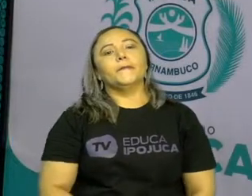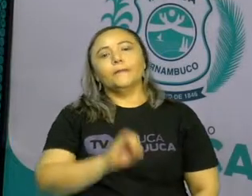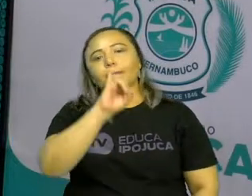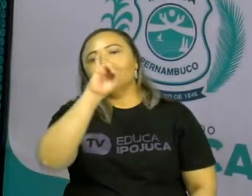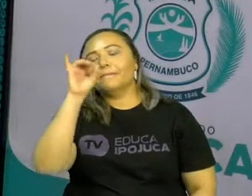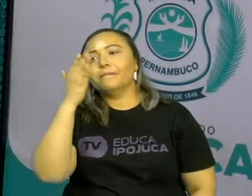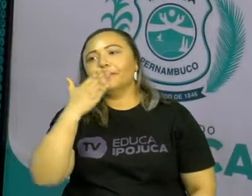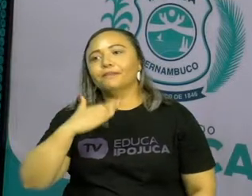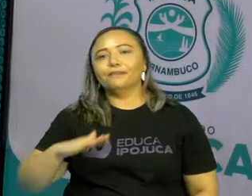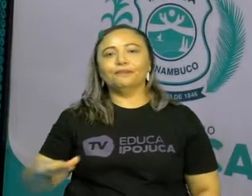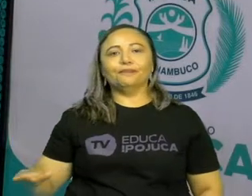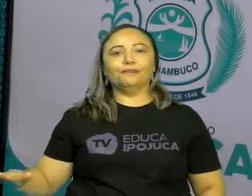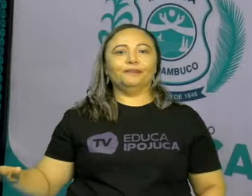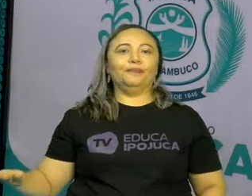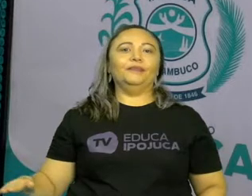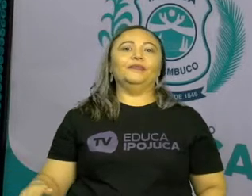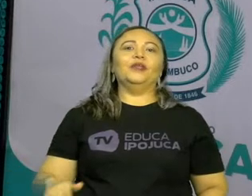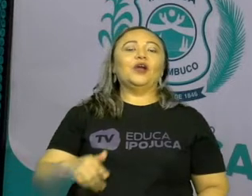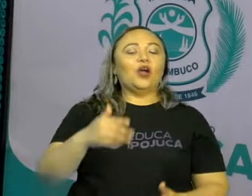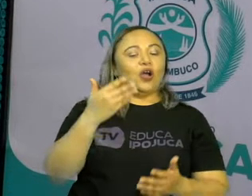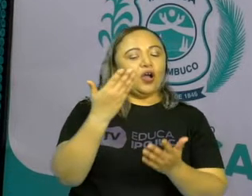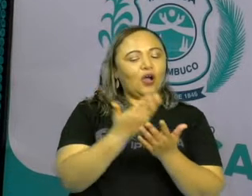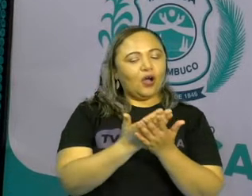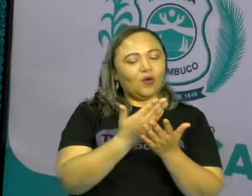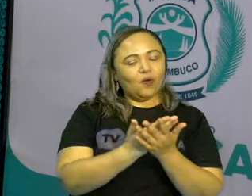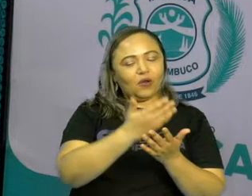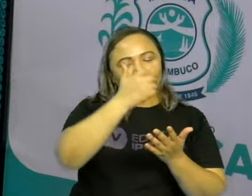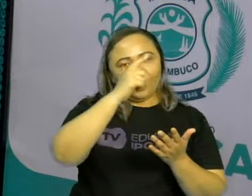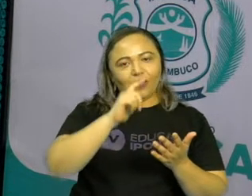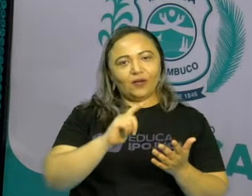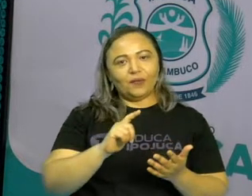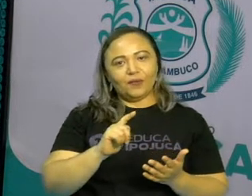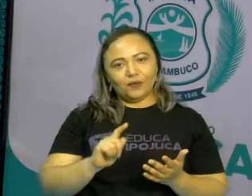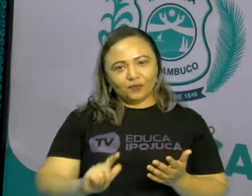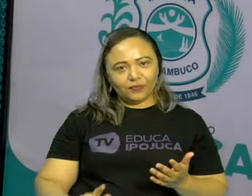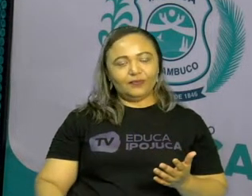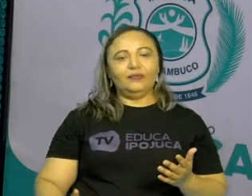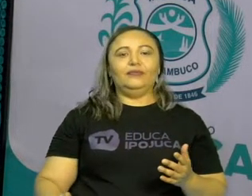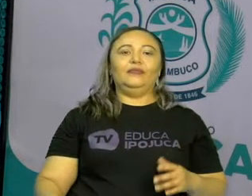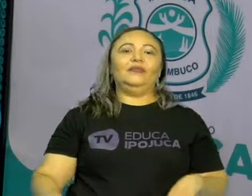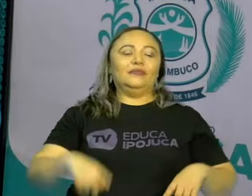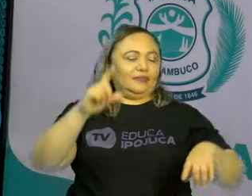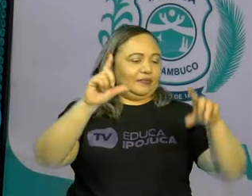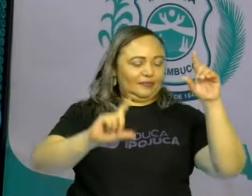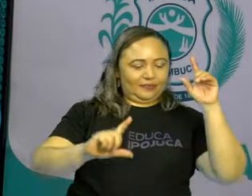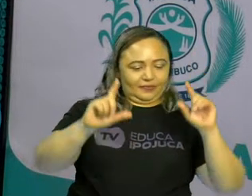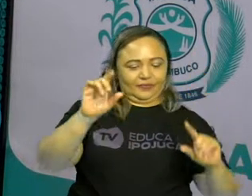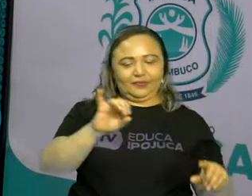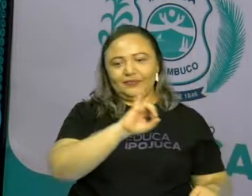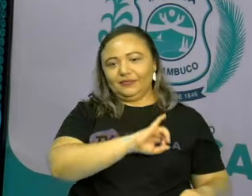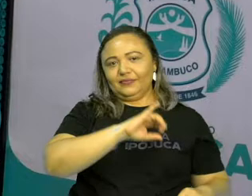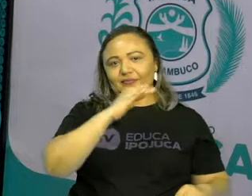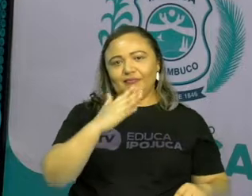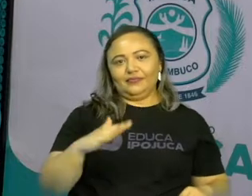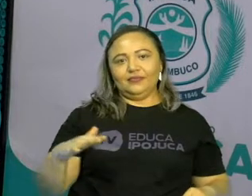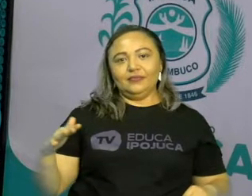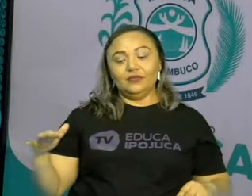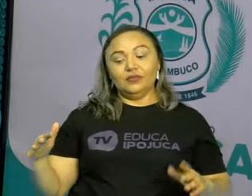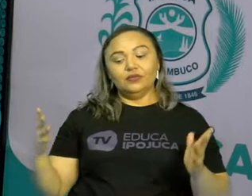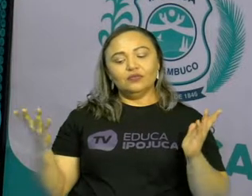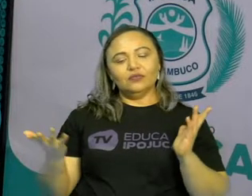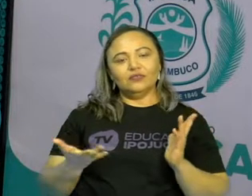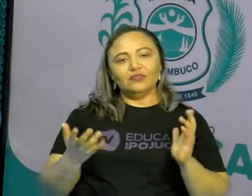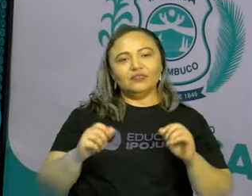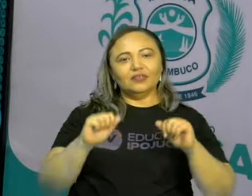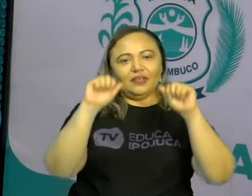Olá crianças, estamos em mais uma aula do projeto Educa e Pojuca e na nossa aula de arte de